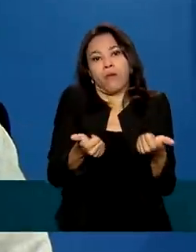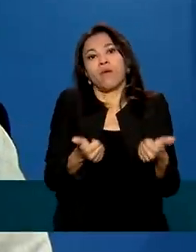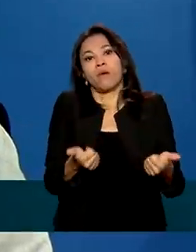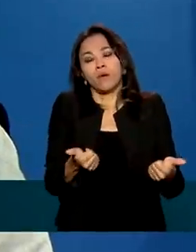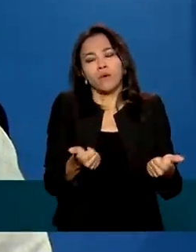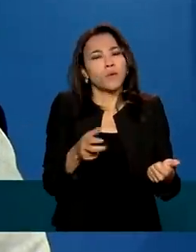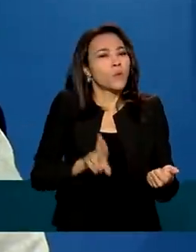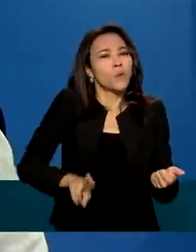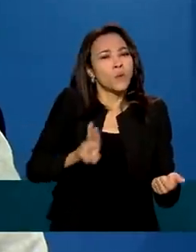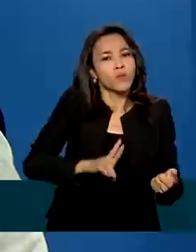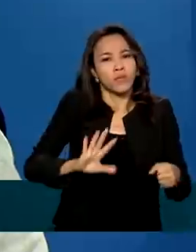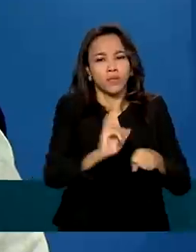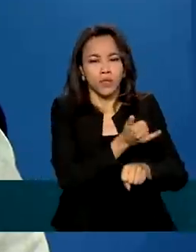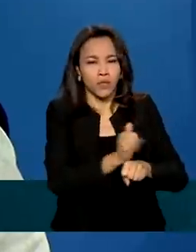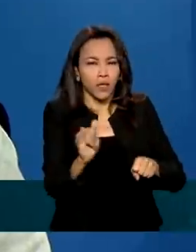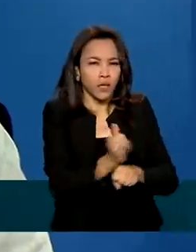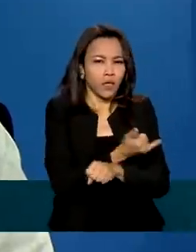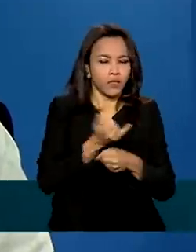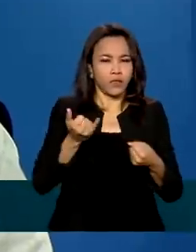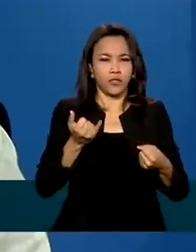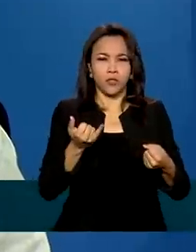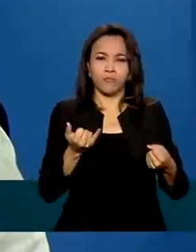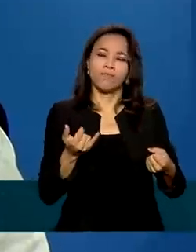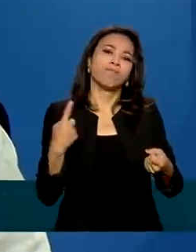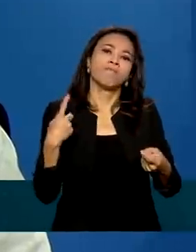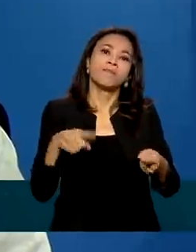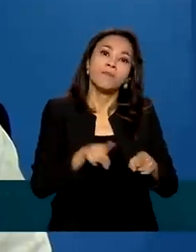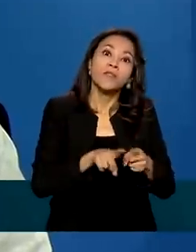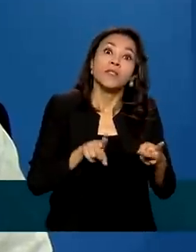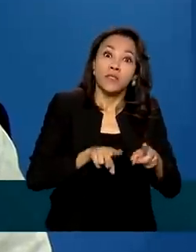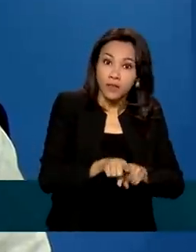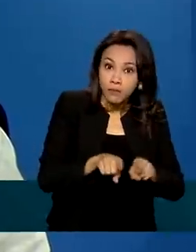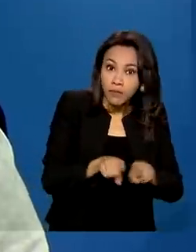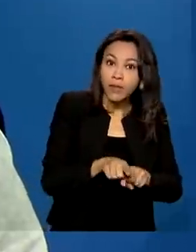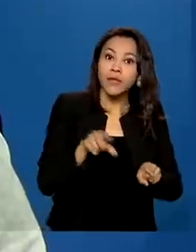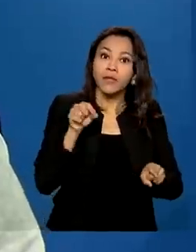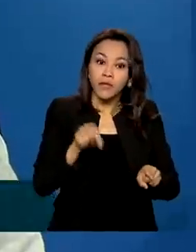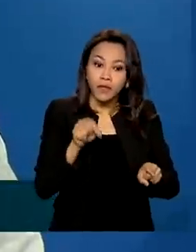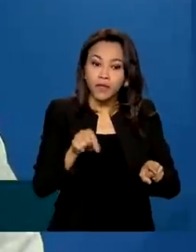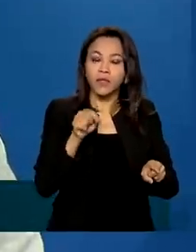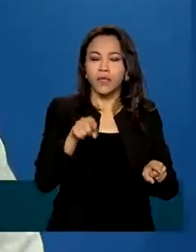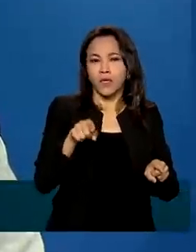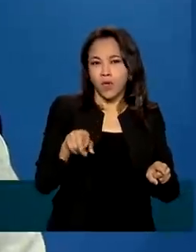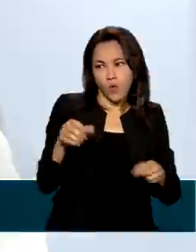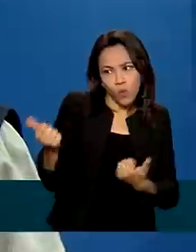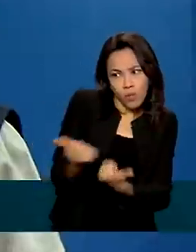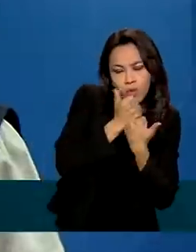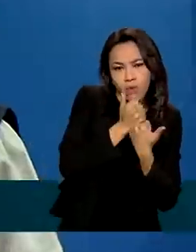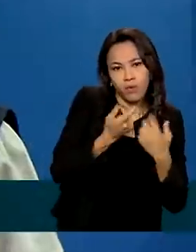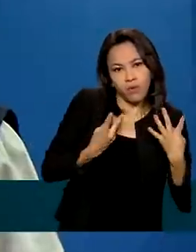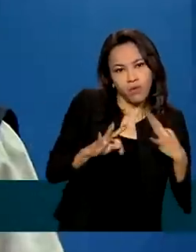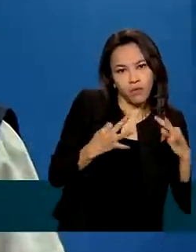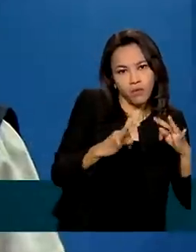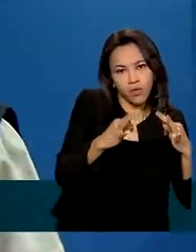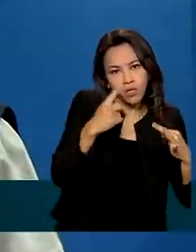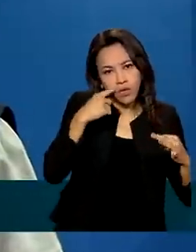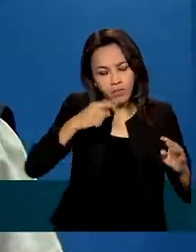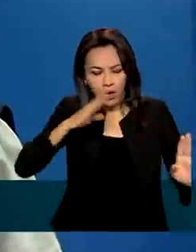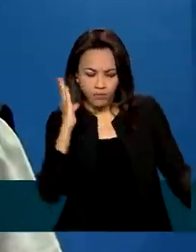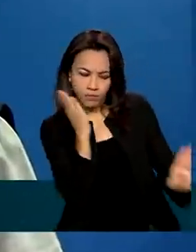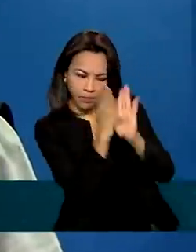métodos de inteligência, com o uso dos recursos da evolução da tecnologia, para identificar